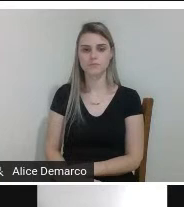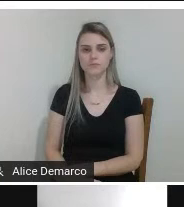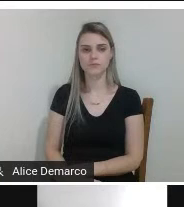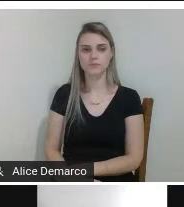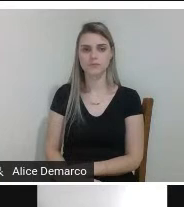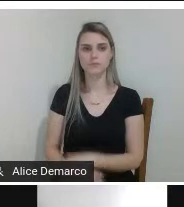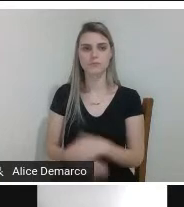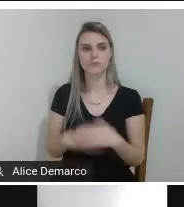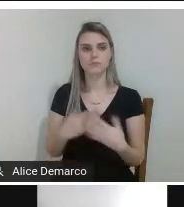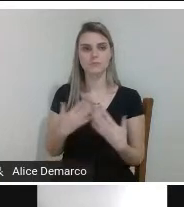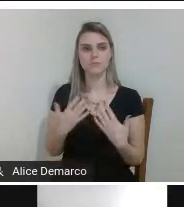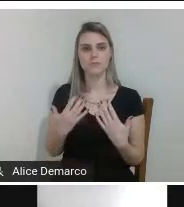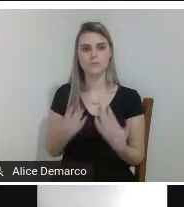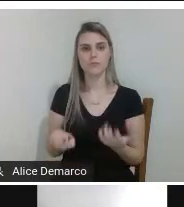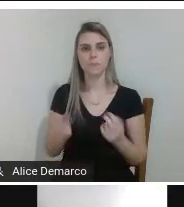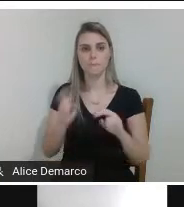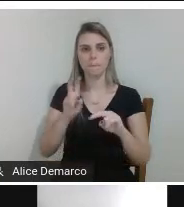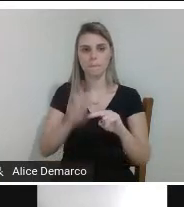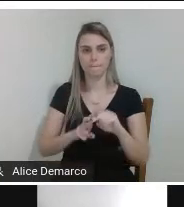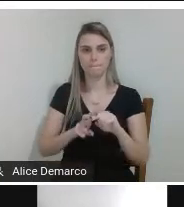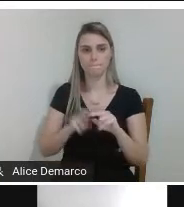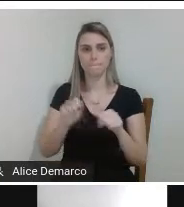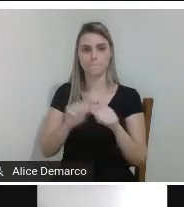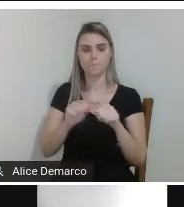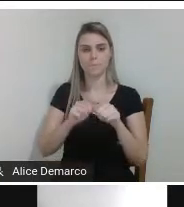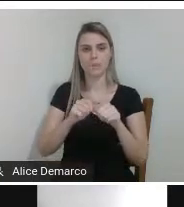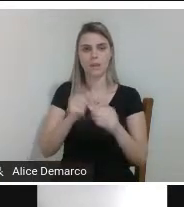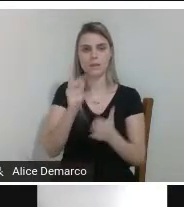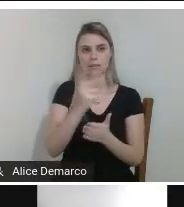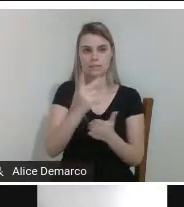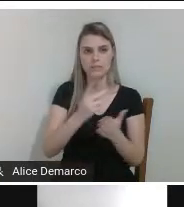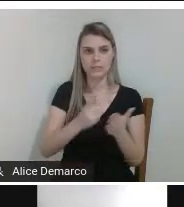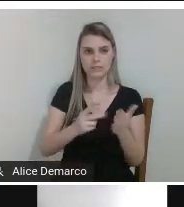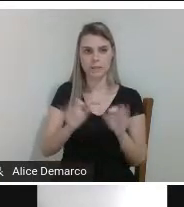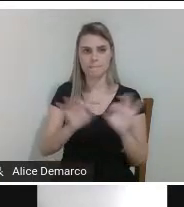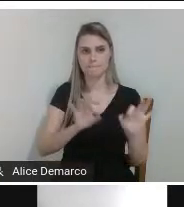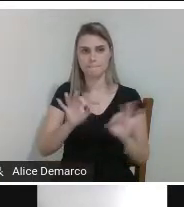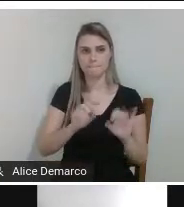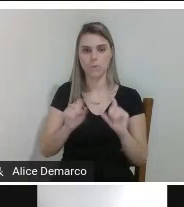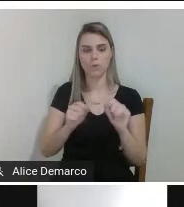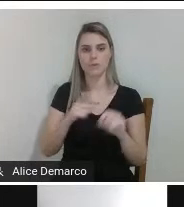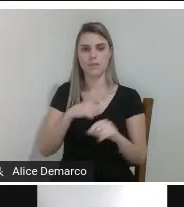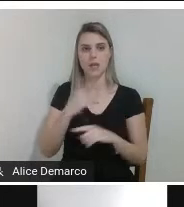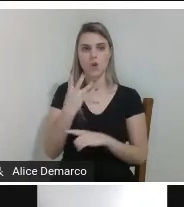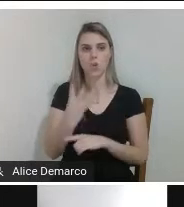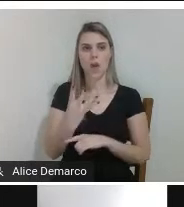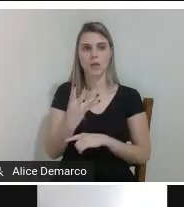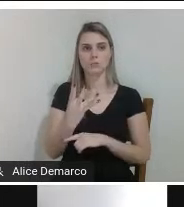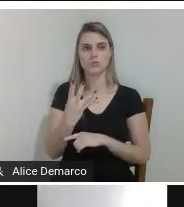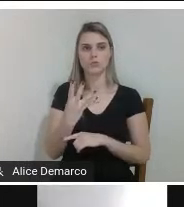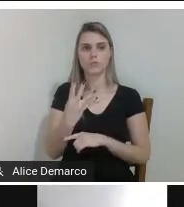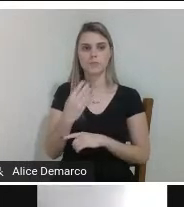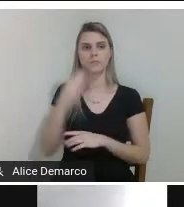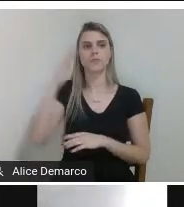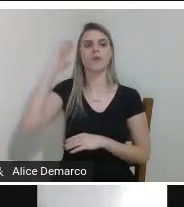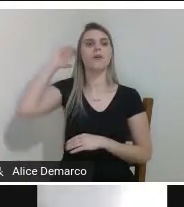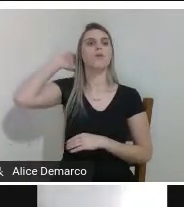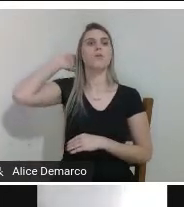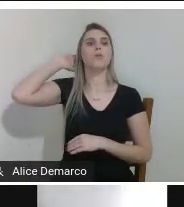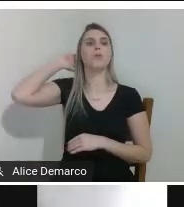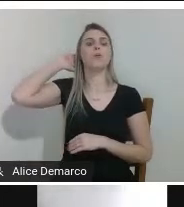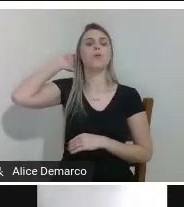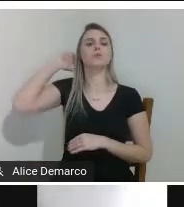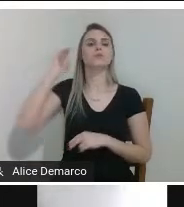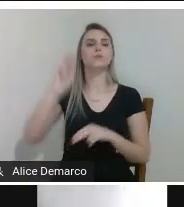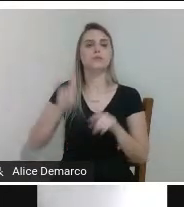então a cadeira ela foi projetada para ter quatro inclinações do encosto em